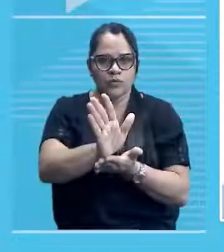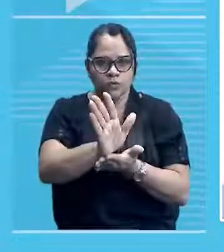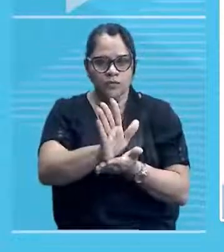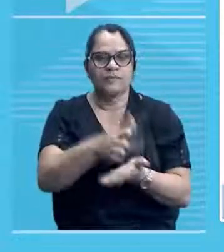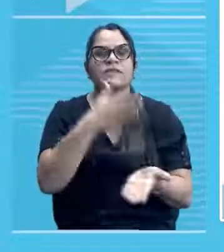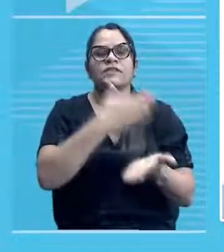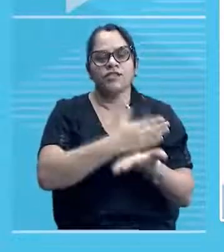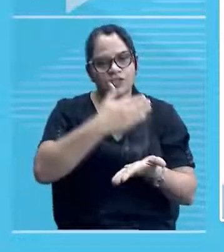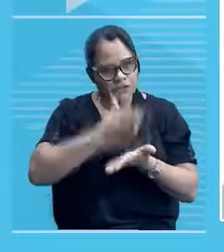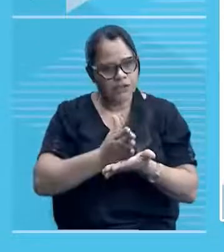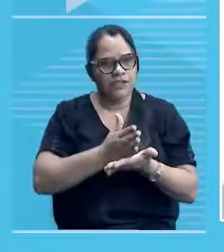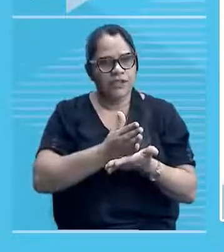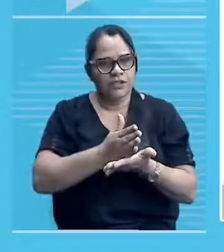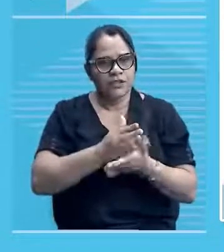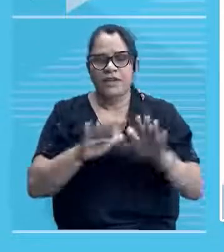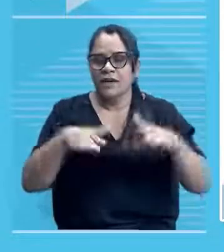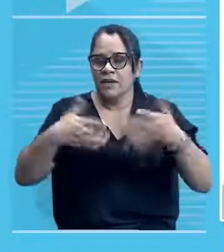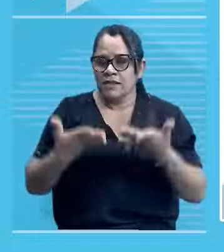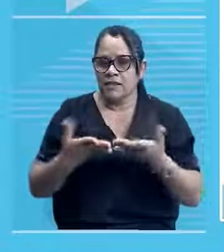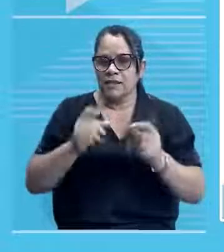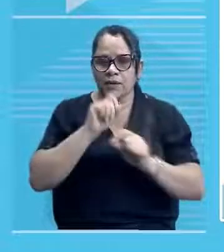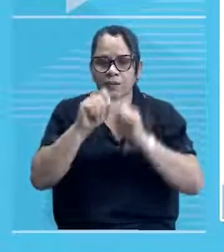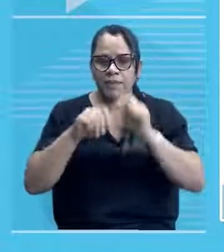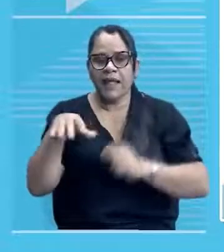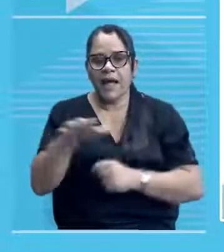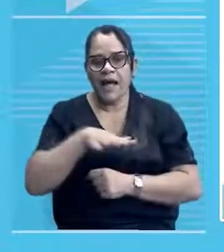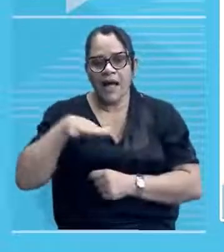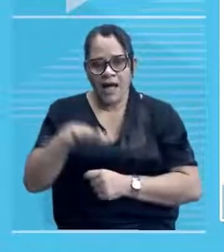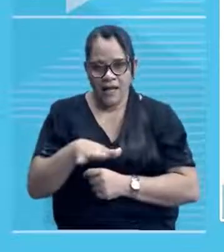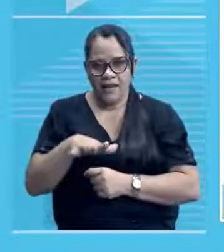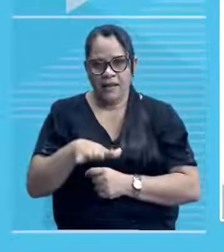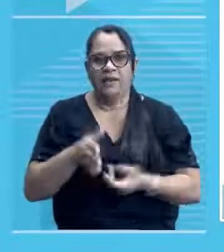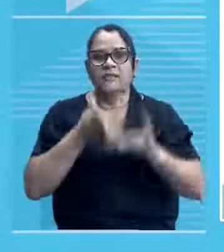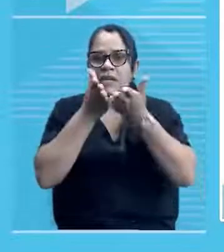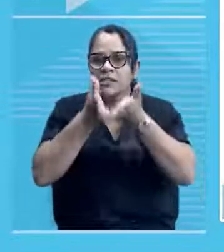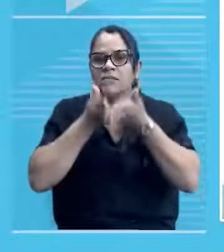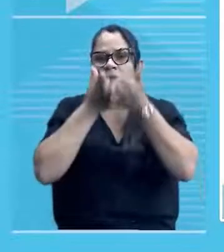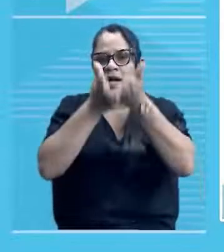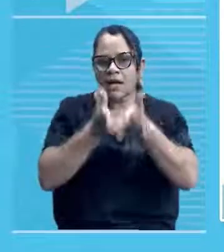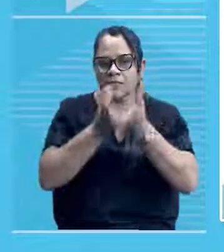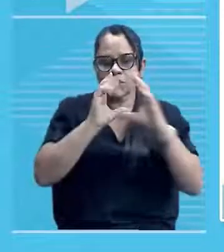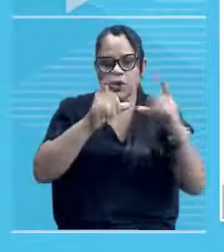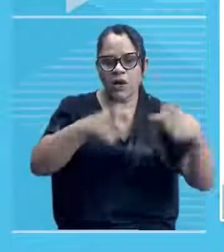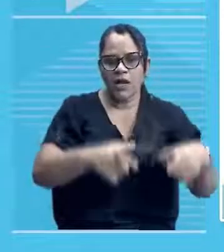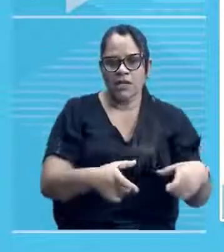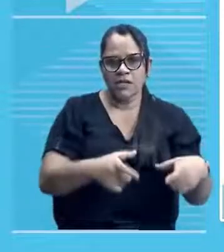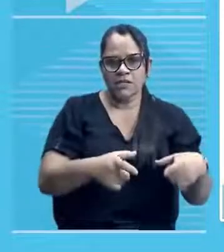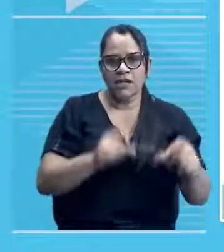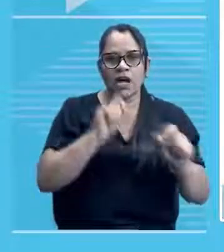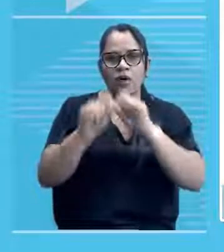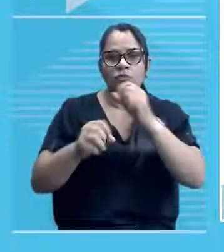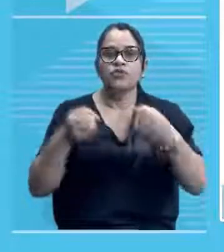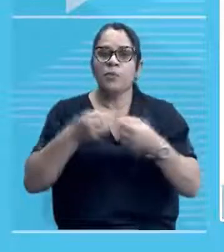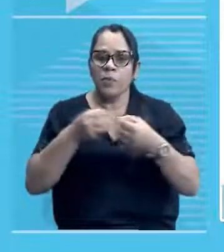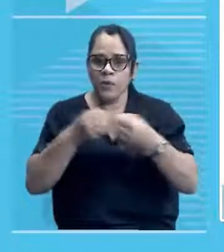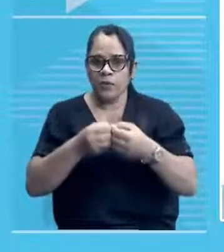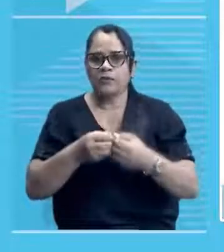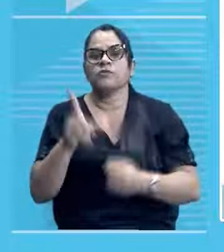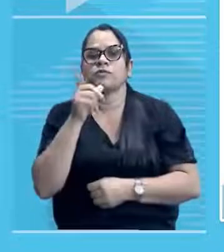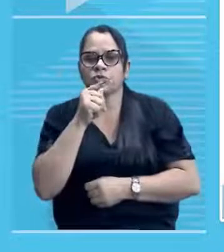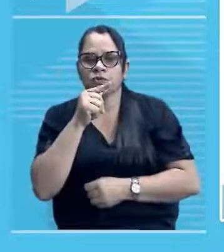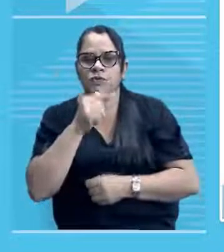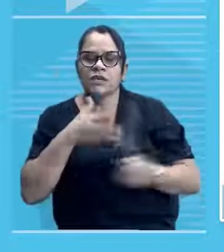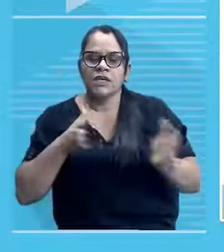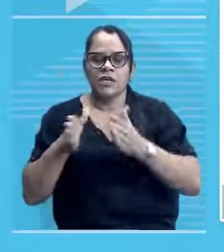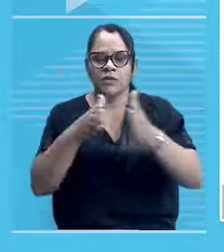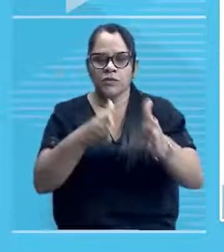braços. E aí, essa área do Porto das Barcas, né? Ela está localizada às margens do rio Igarassu,